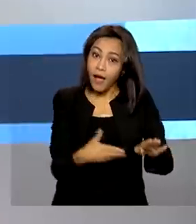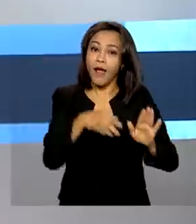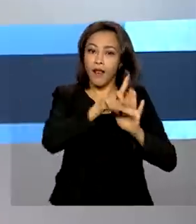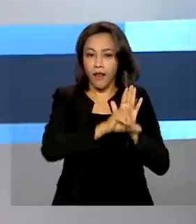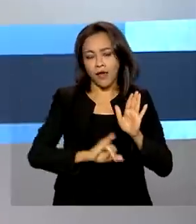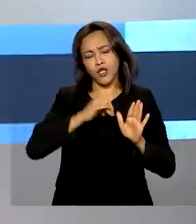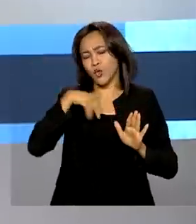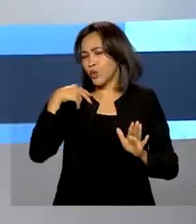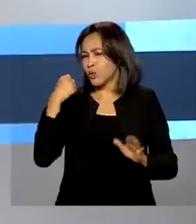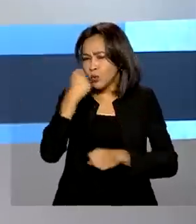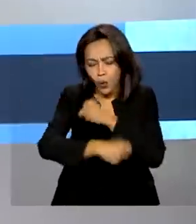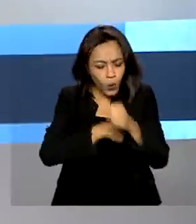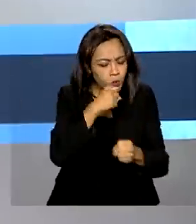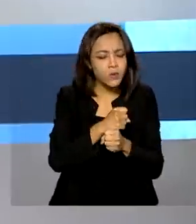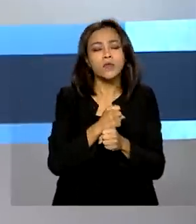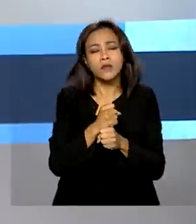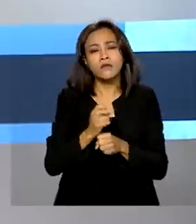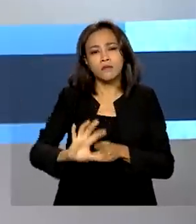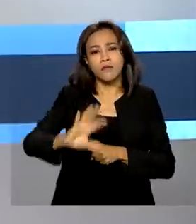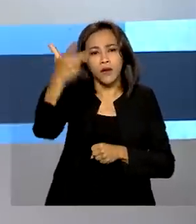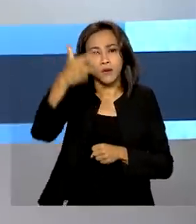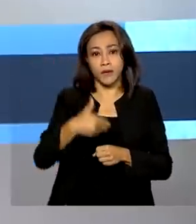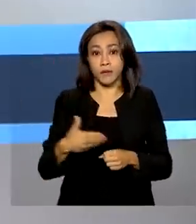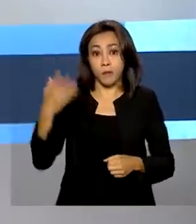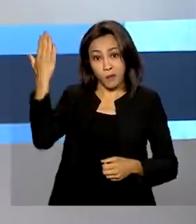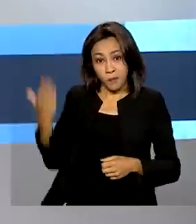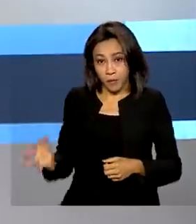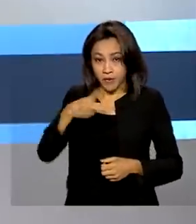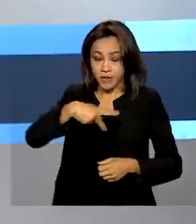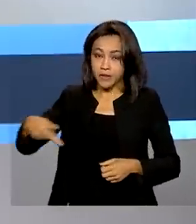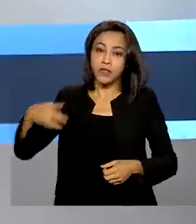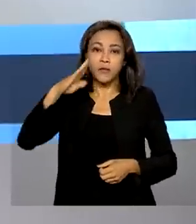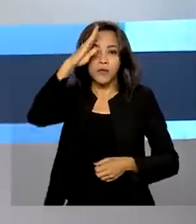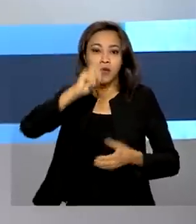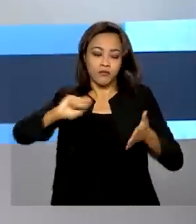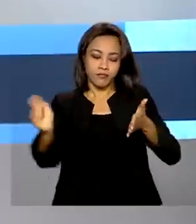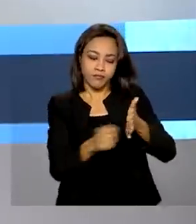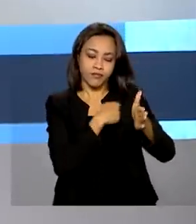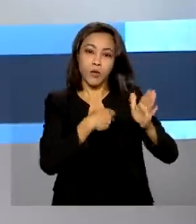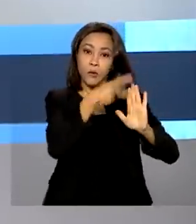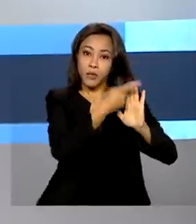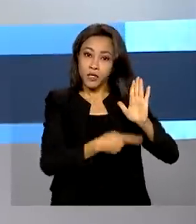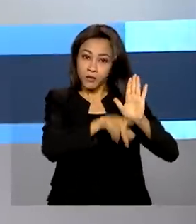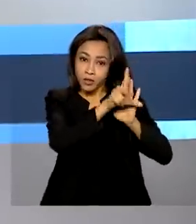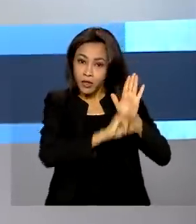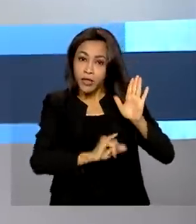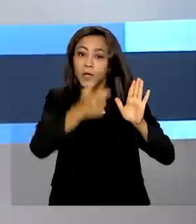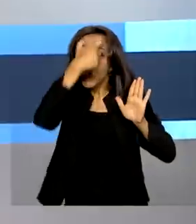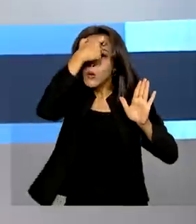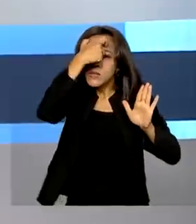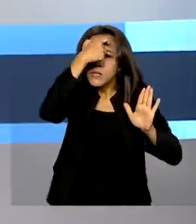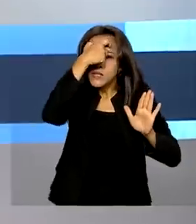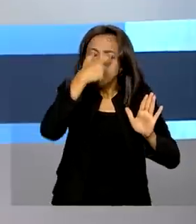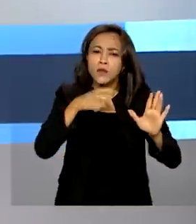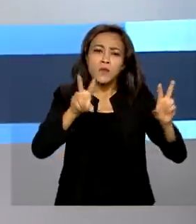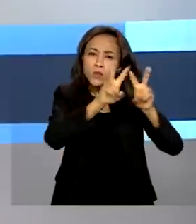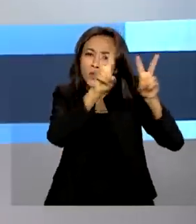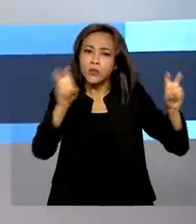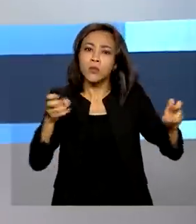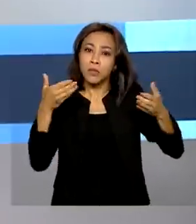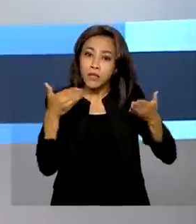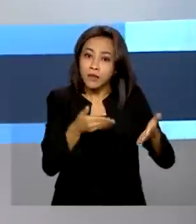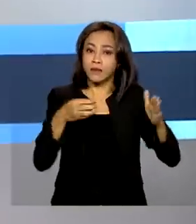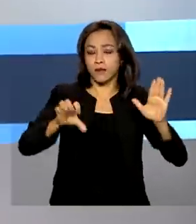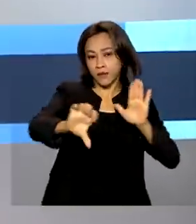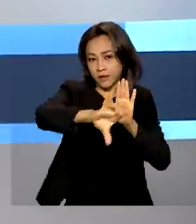todos os anos. O presidente Jair Bolsonaro sancionou o projeto de lei que consolida a conscientização sobre o enfrentamento a esse tipo de